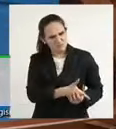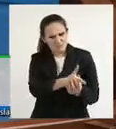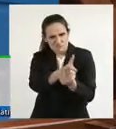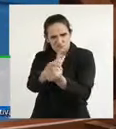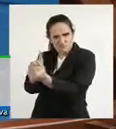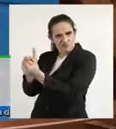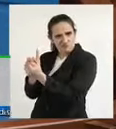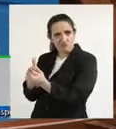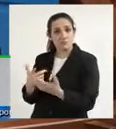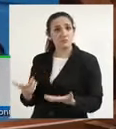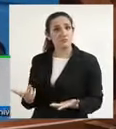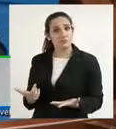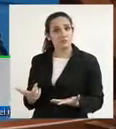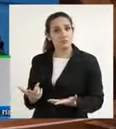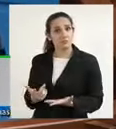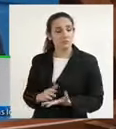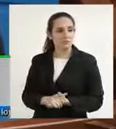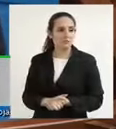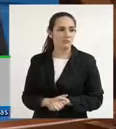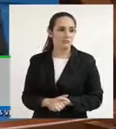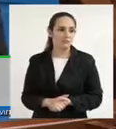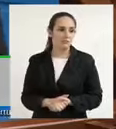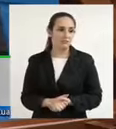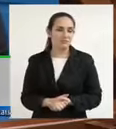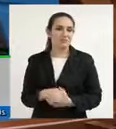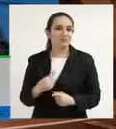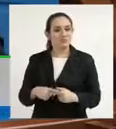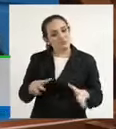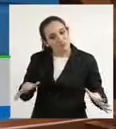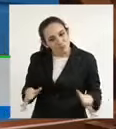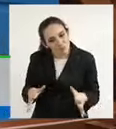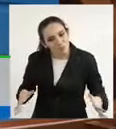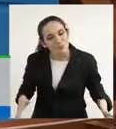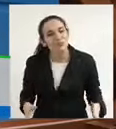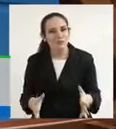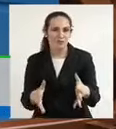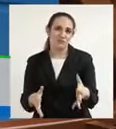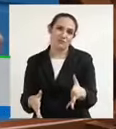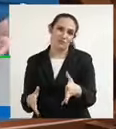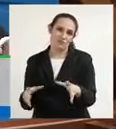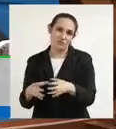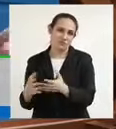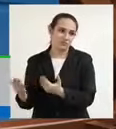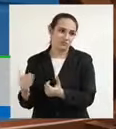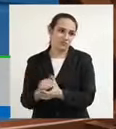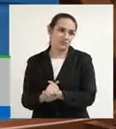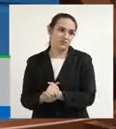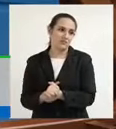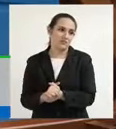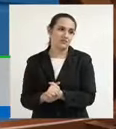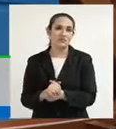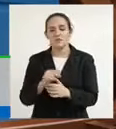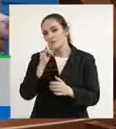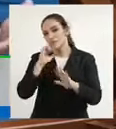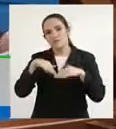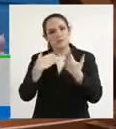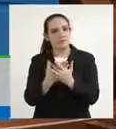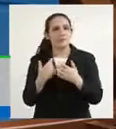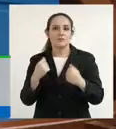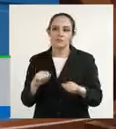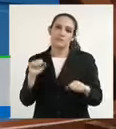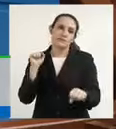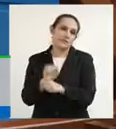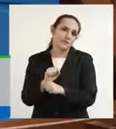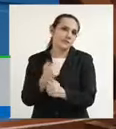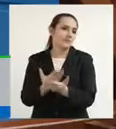colegas. E aí, obviamente que gerou um impasse muito grande, porque a escola teve que suspender as aulas, porque as crianças ficavam com